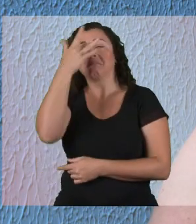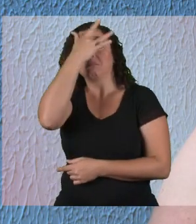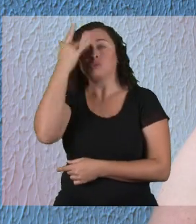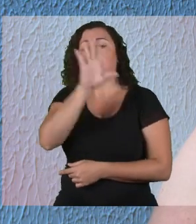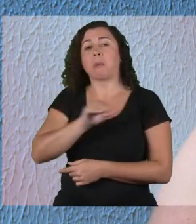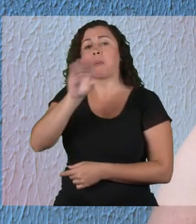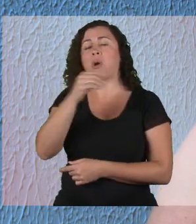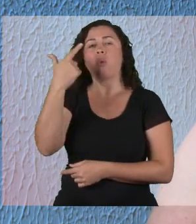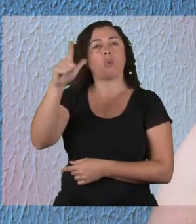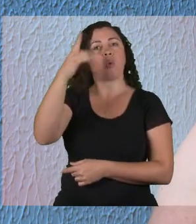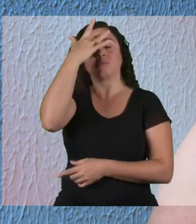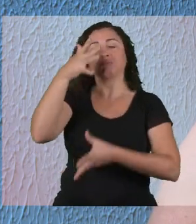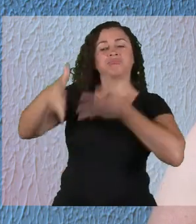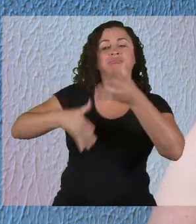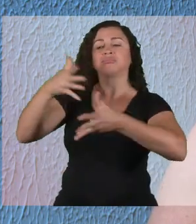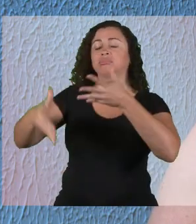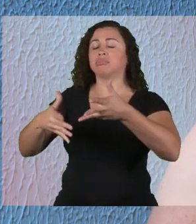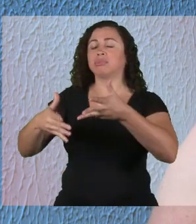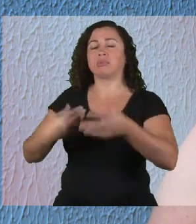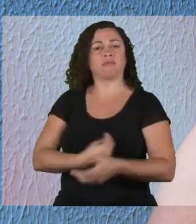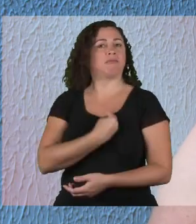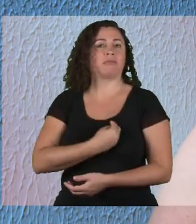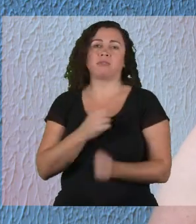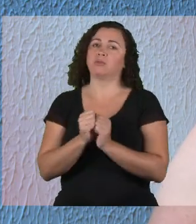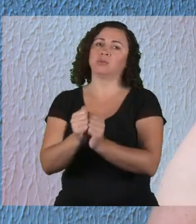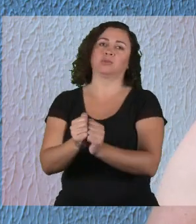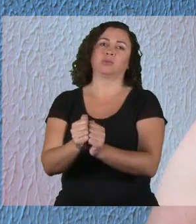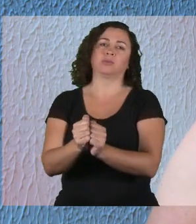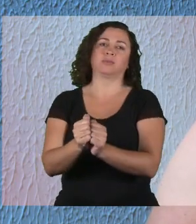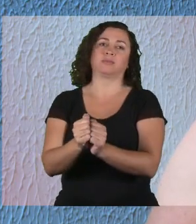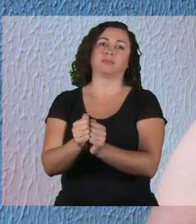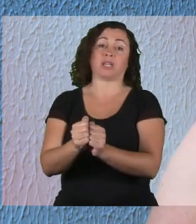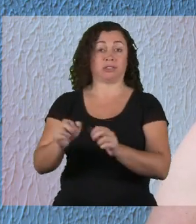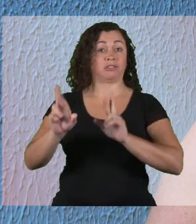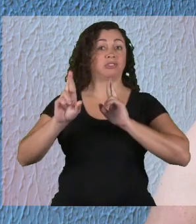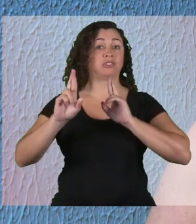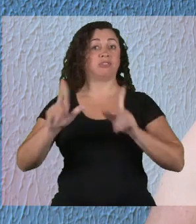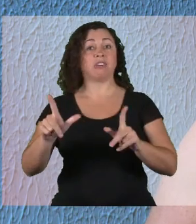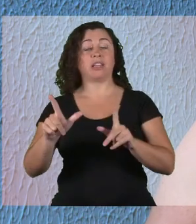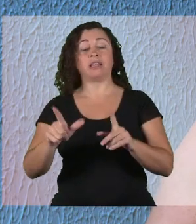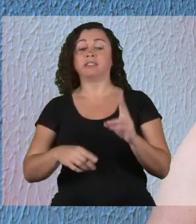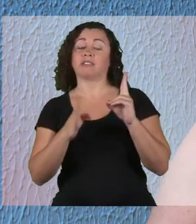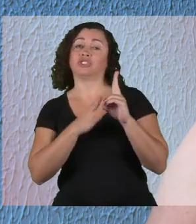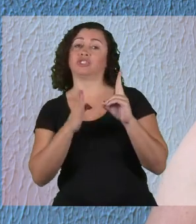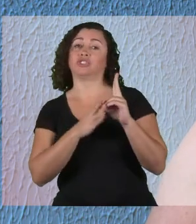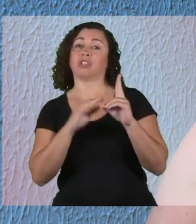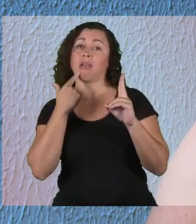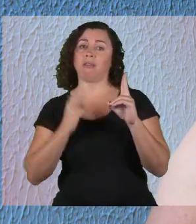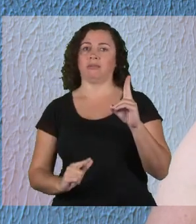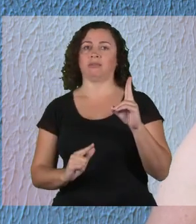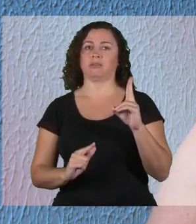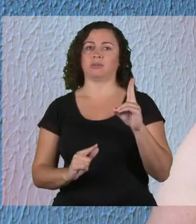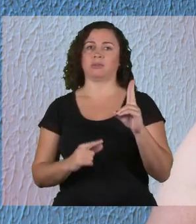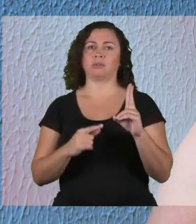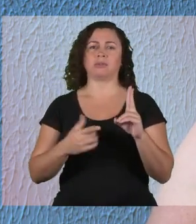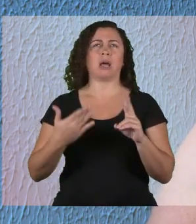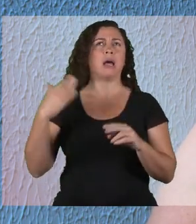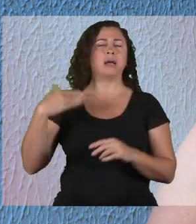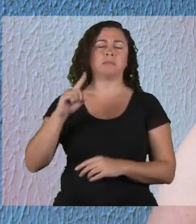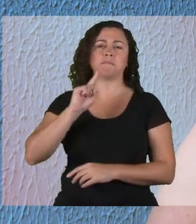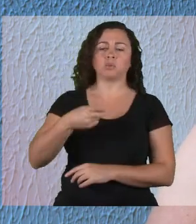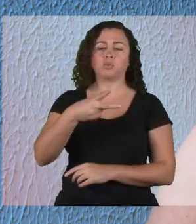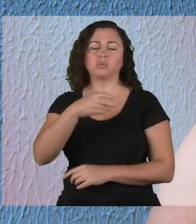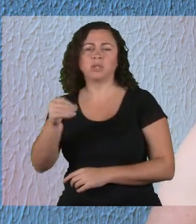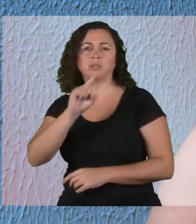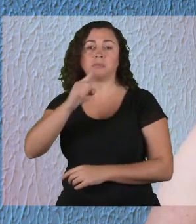fazendo língua de sinais. E é quase como se dois mundos coabitassem. Diferentemente das línguas indígenas, que existiam entre